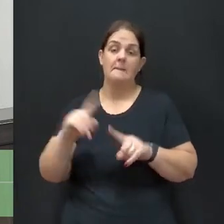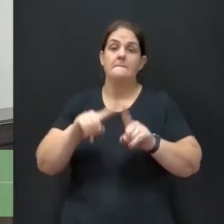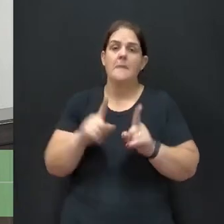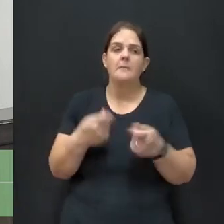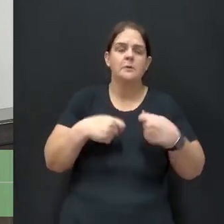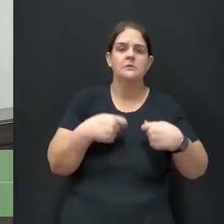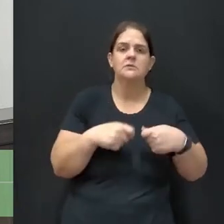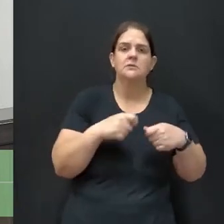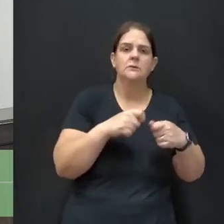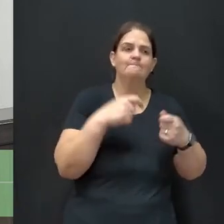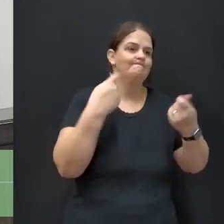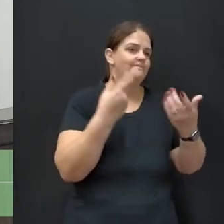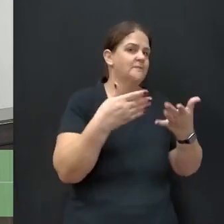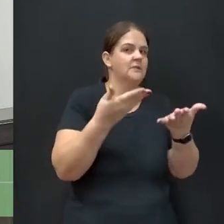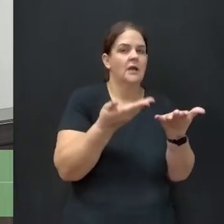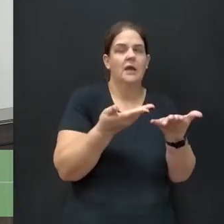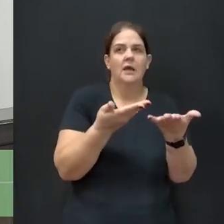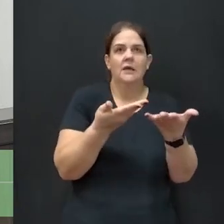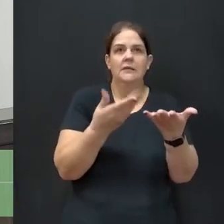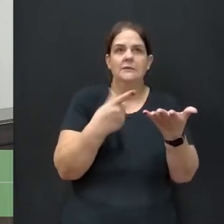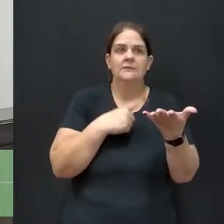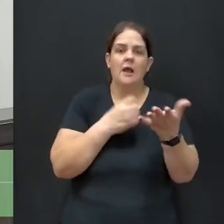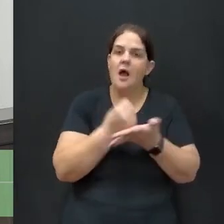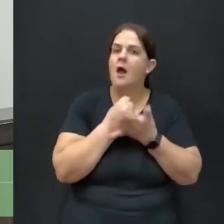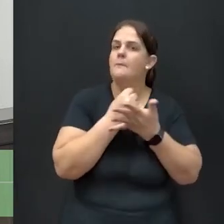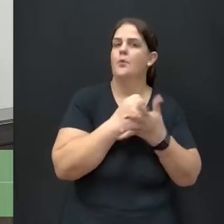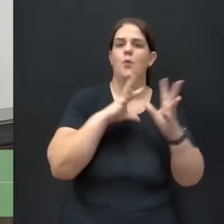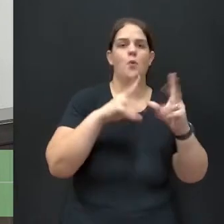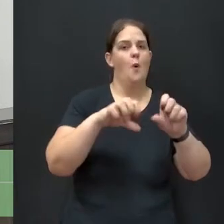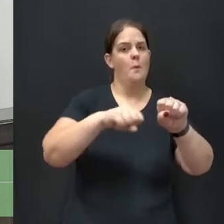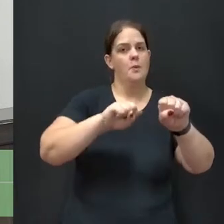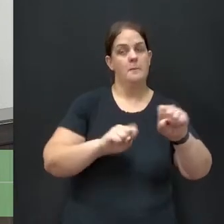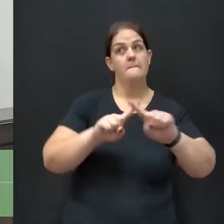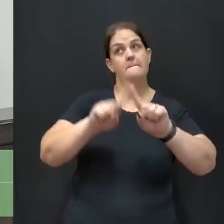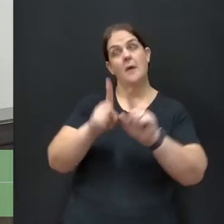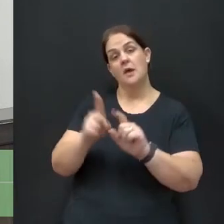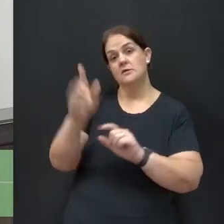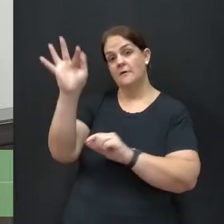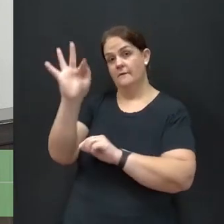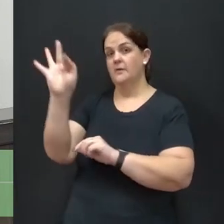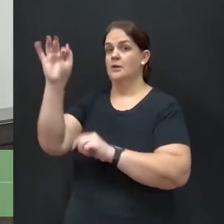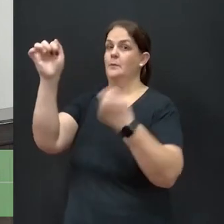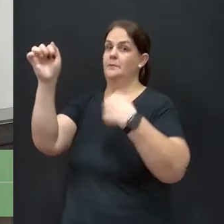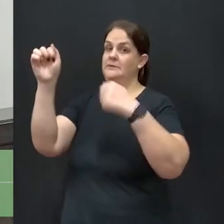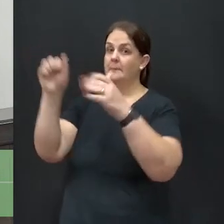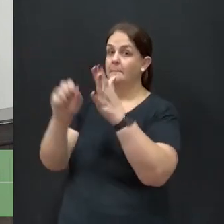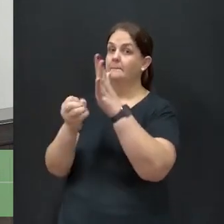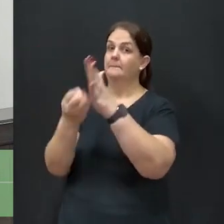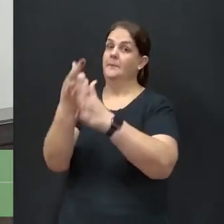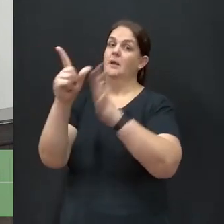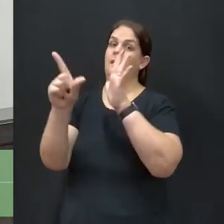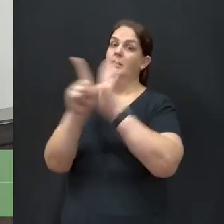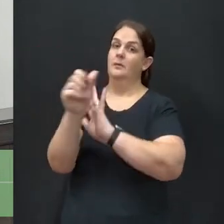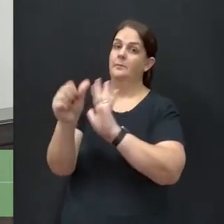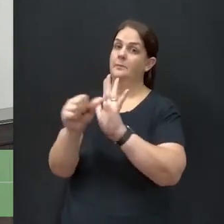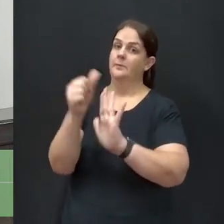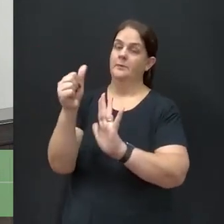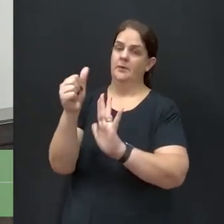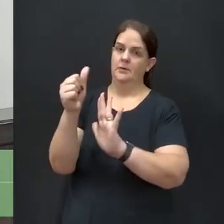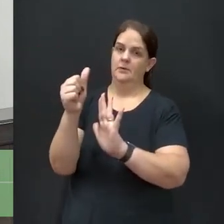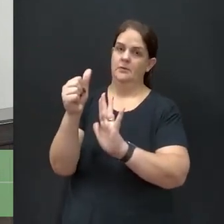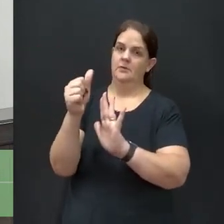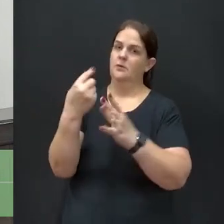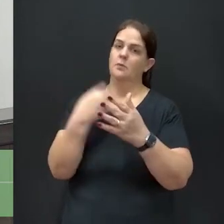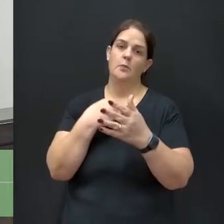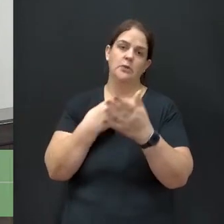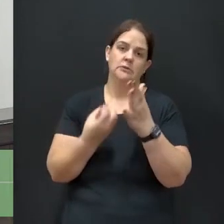aparato que tem em qualquer motocicleta, mas infelizmente tem que vir de cima para baixo. Então que fique claro à população que nós não temos como fazer uma lei para mudar ou